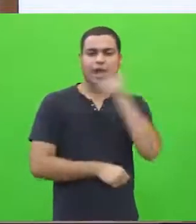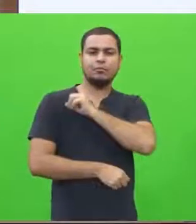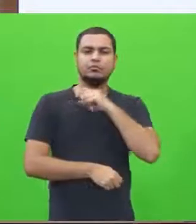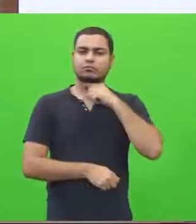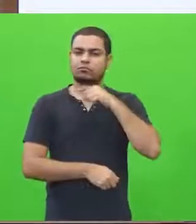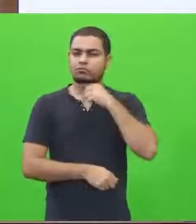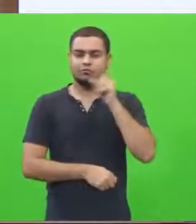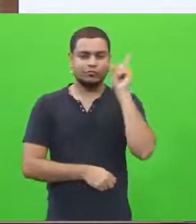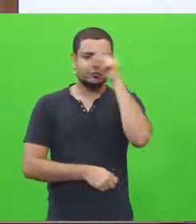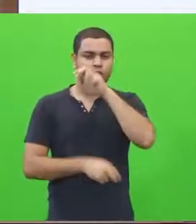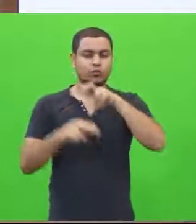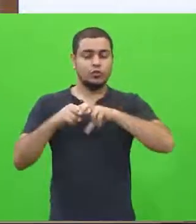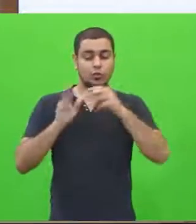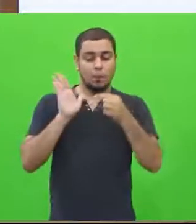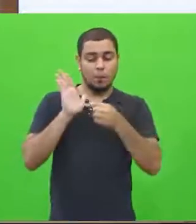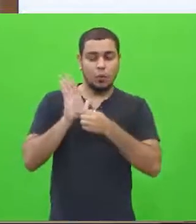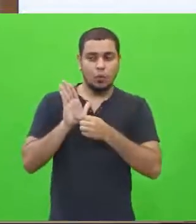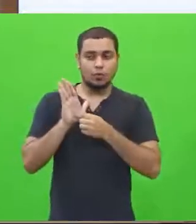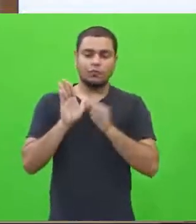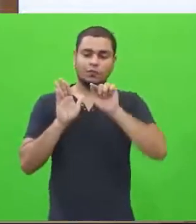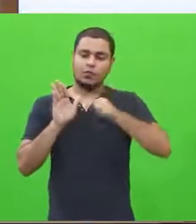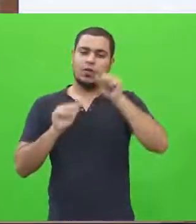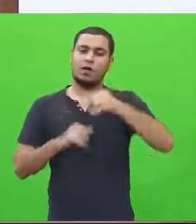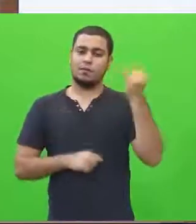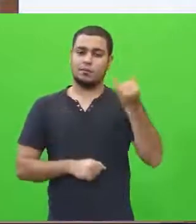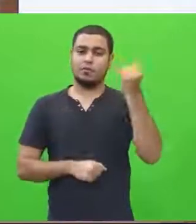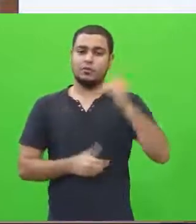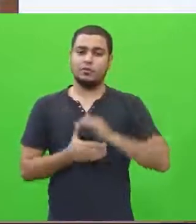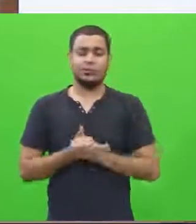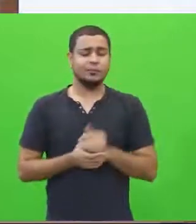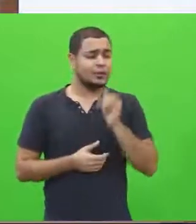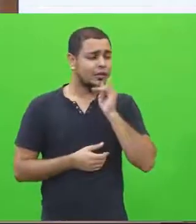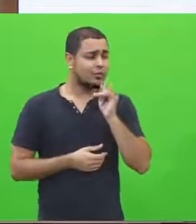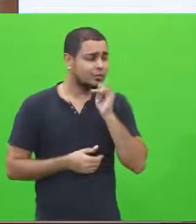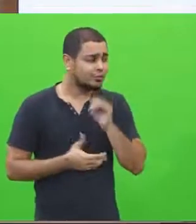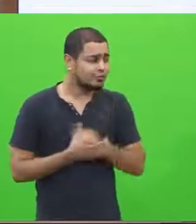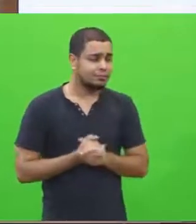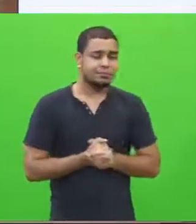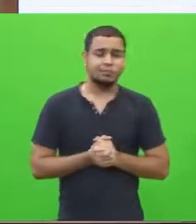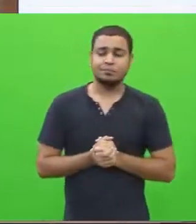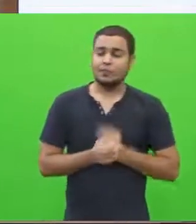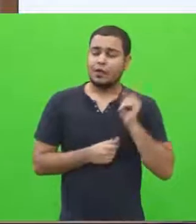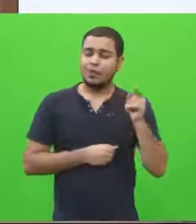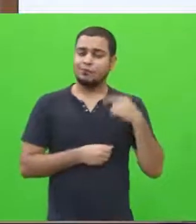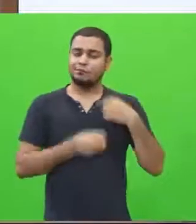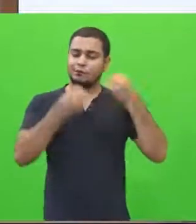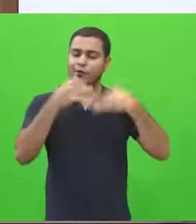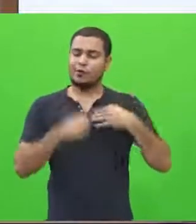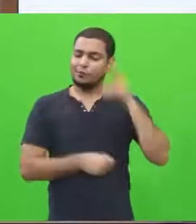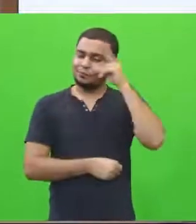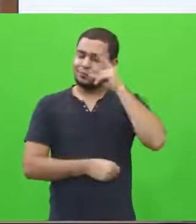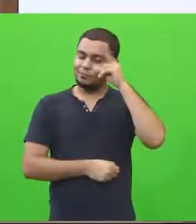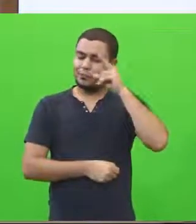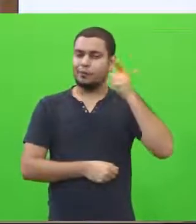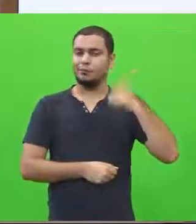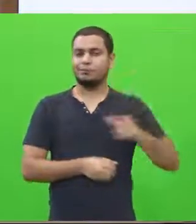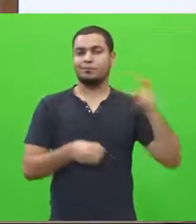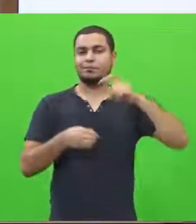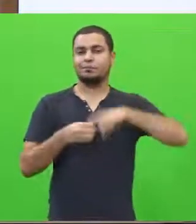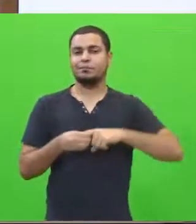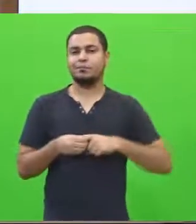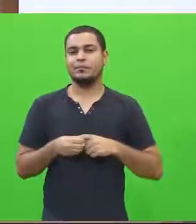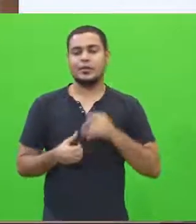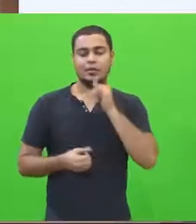muito importante nesse processo. Quer ver só, por exemplo, a Lúcia me remeteu a uma informação. Nós não